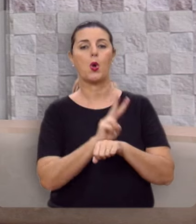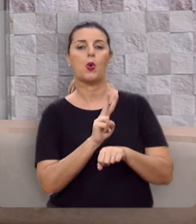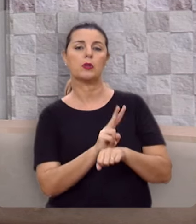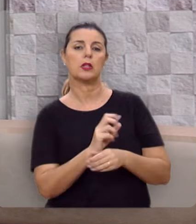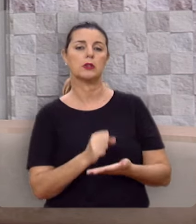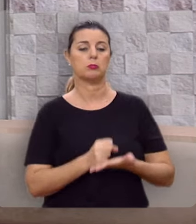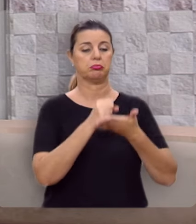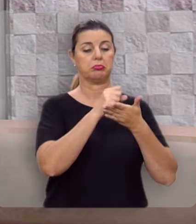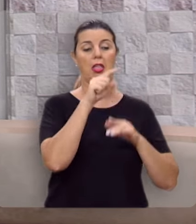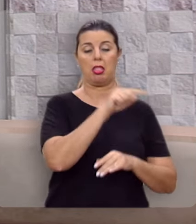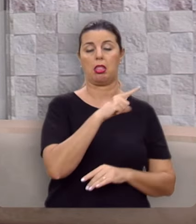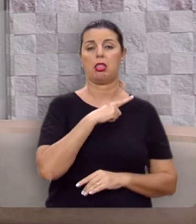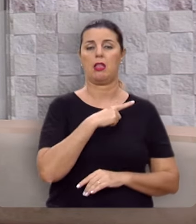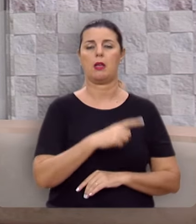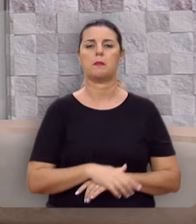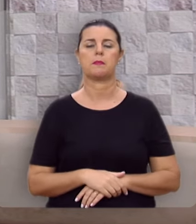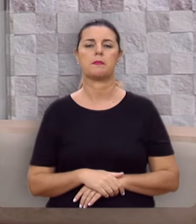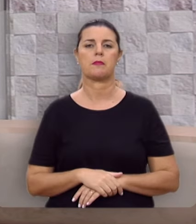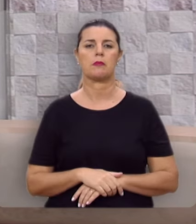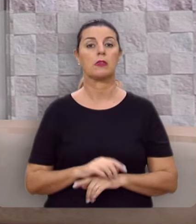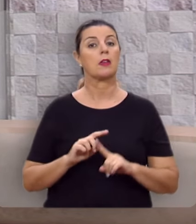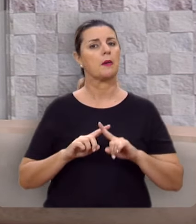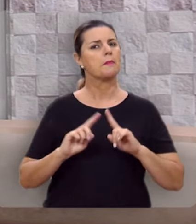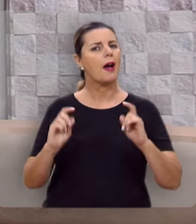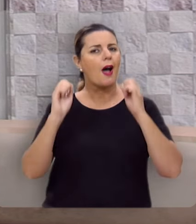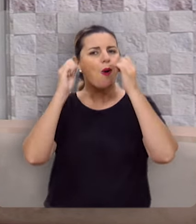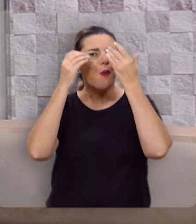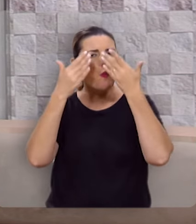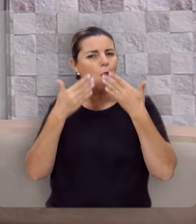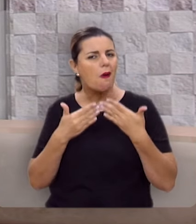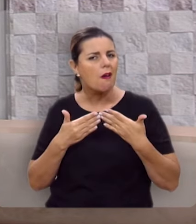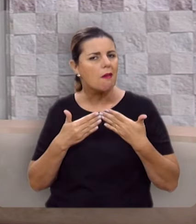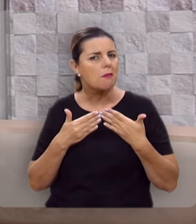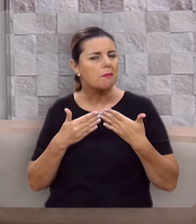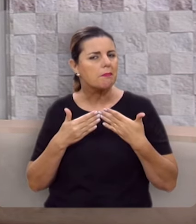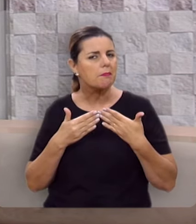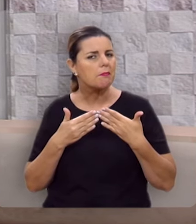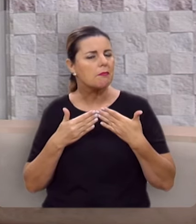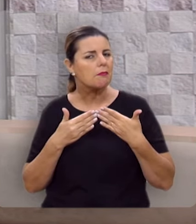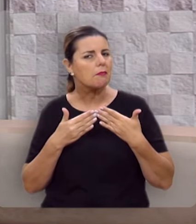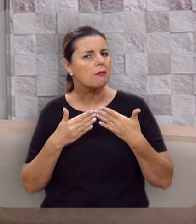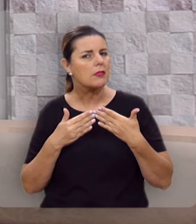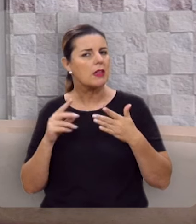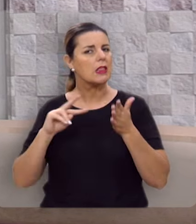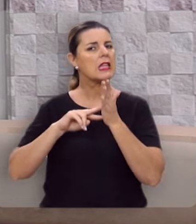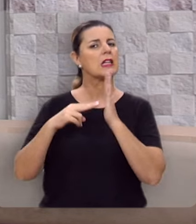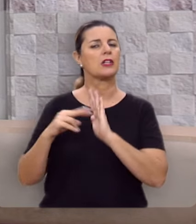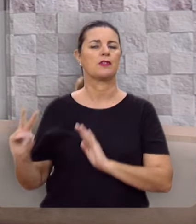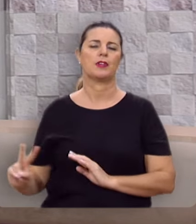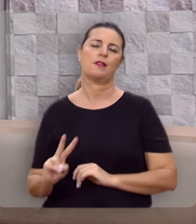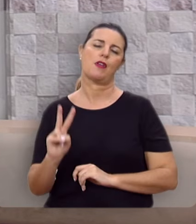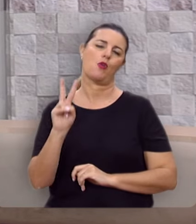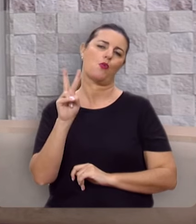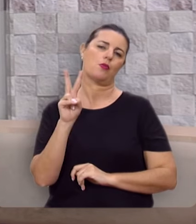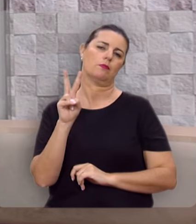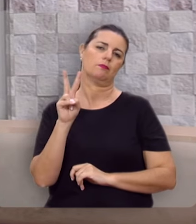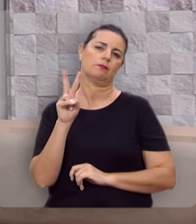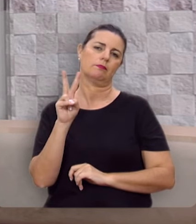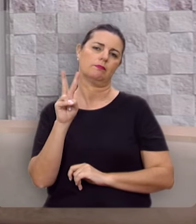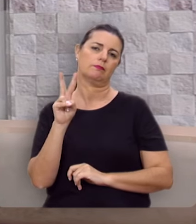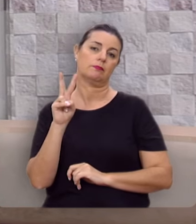proteção ou da provisão deles. Mas honrar é valorizar.